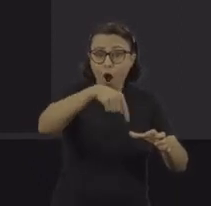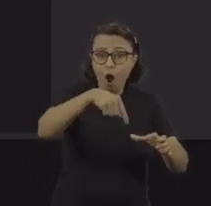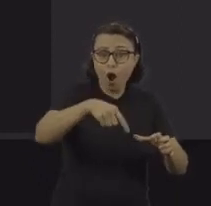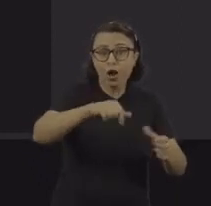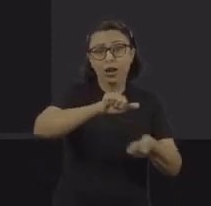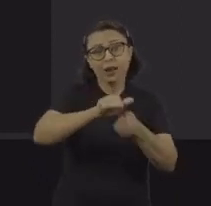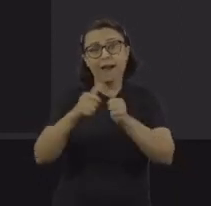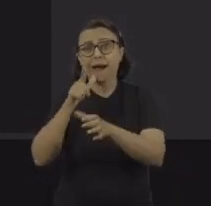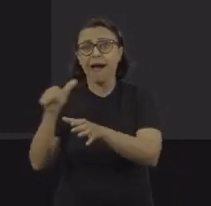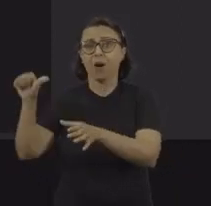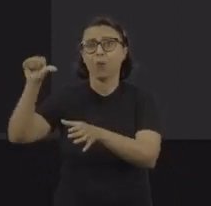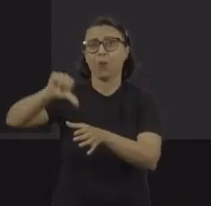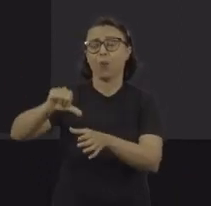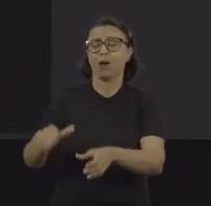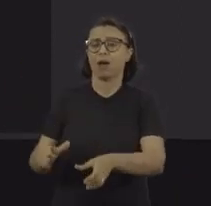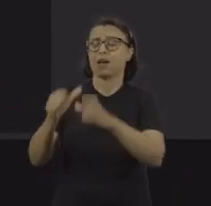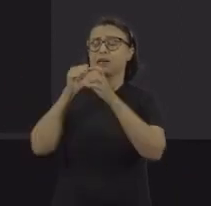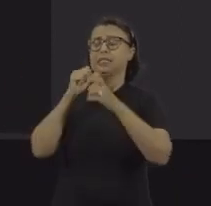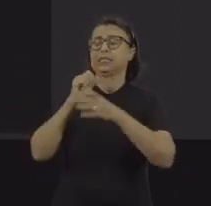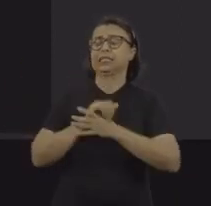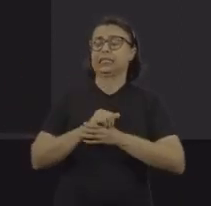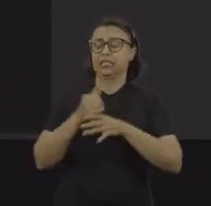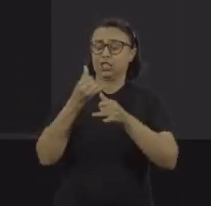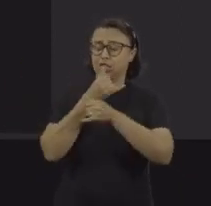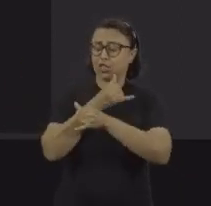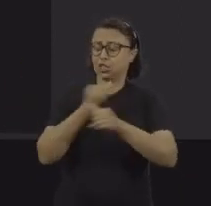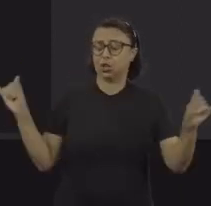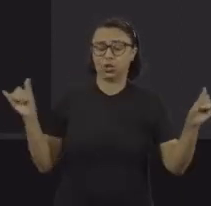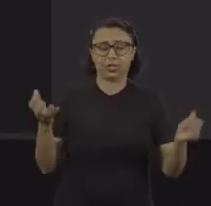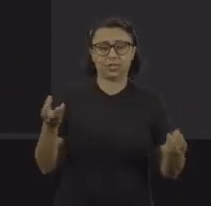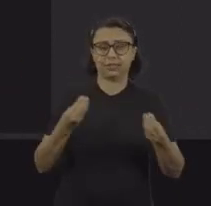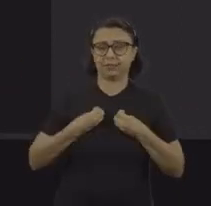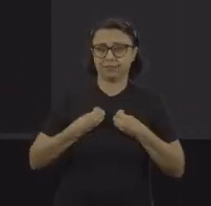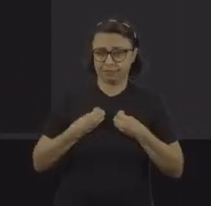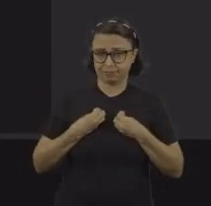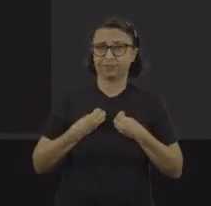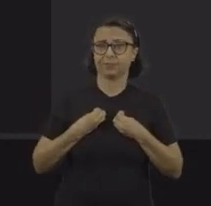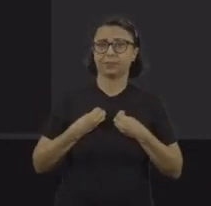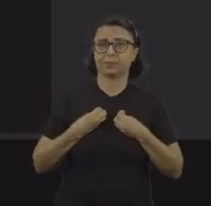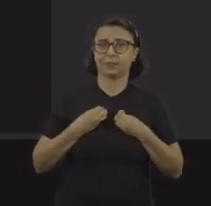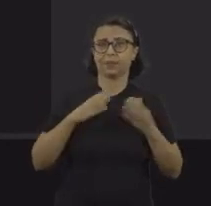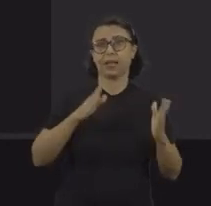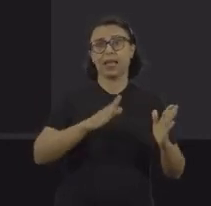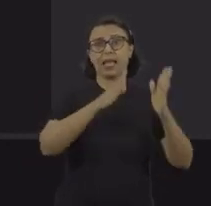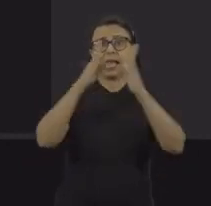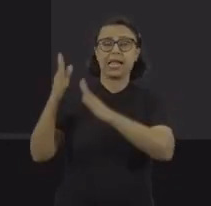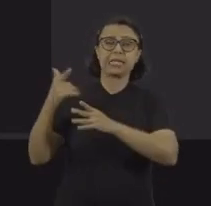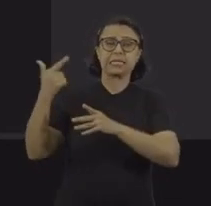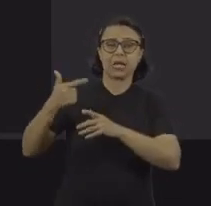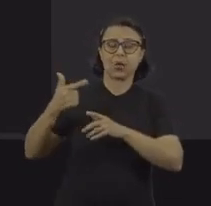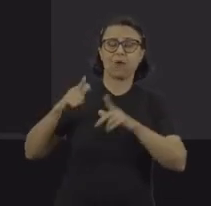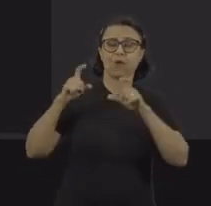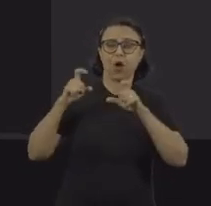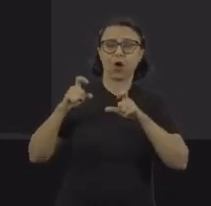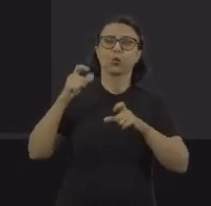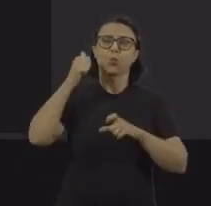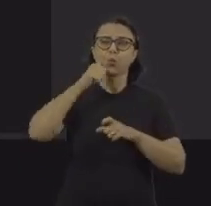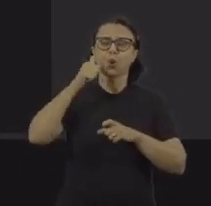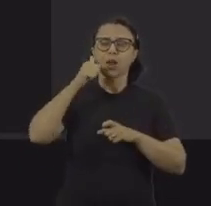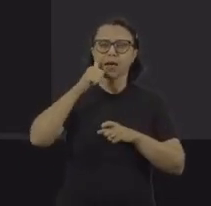a sua água. essa primeira, essa segunda foto que se trata de uma trabalhadora, uma mulher,